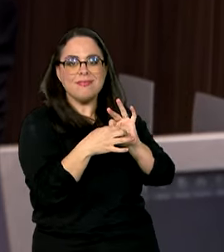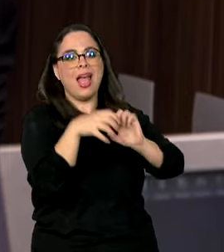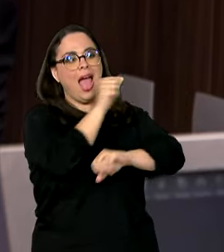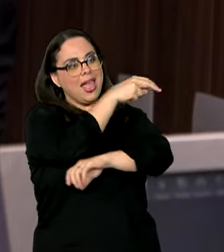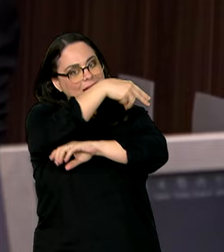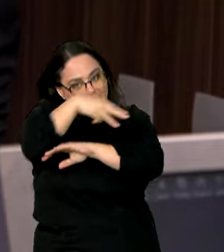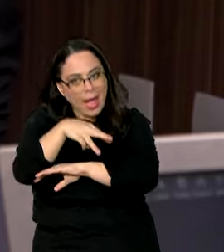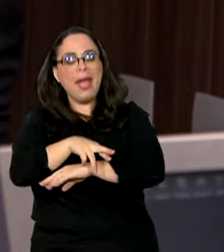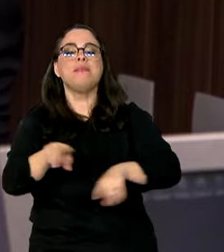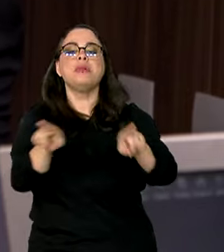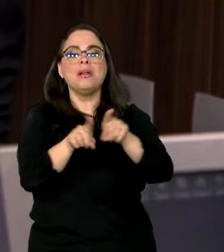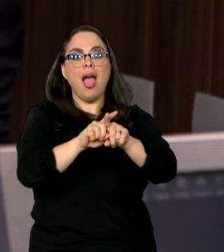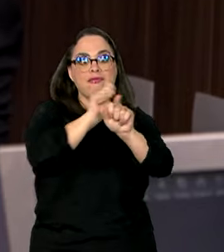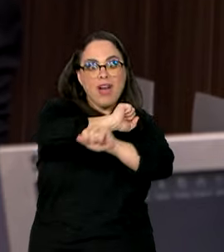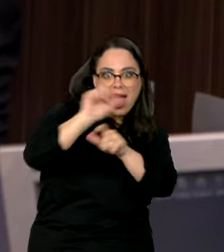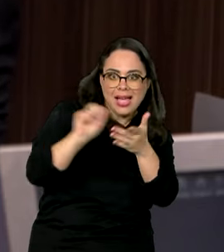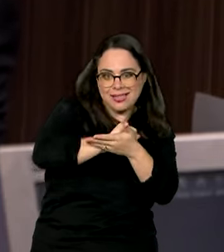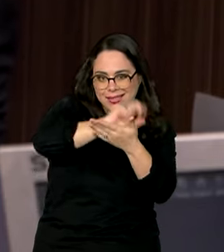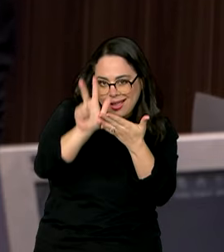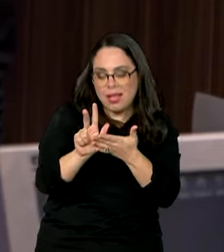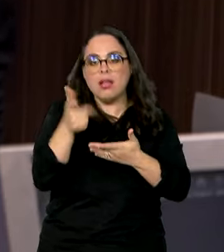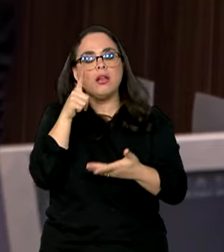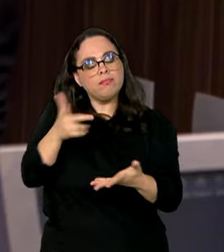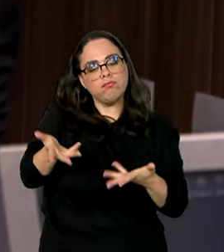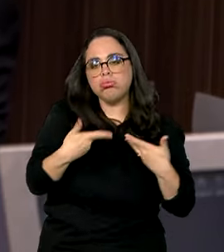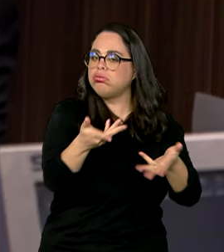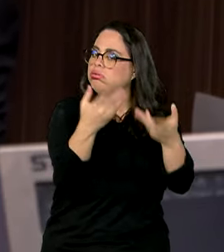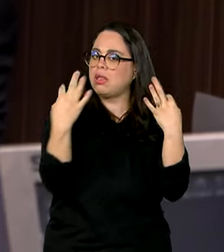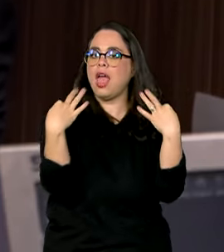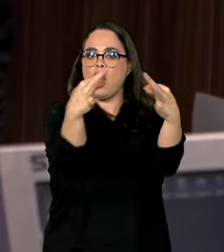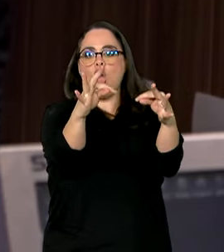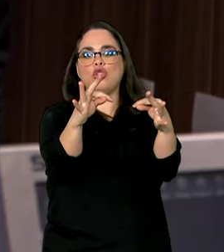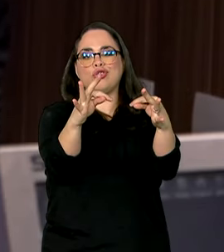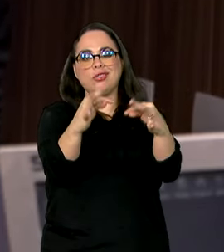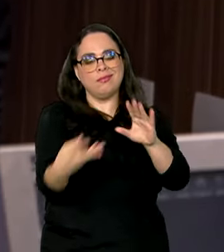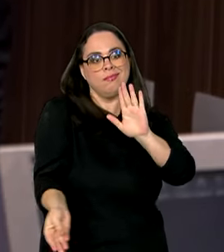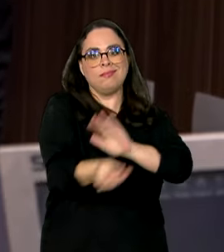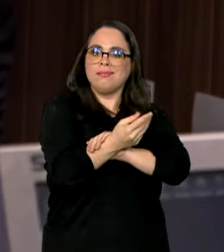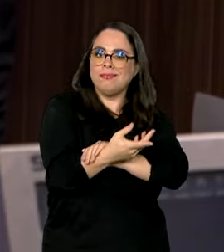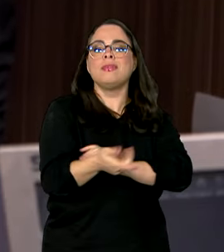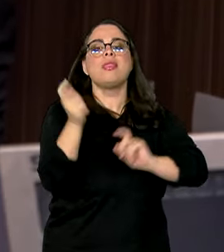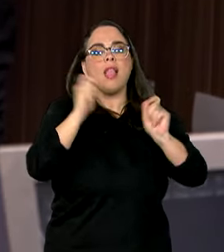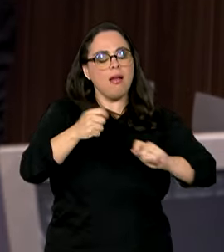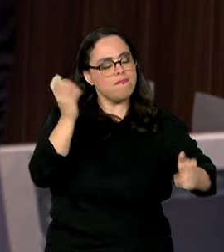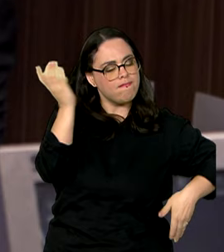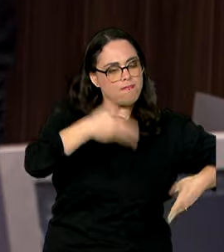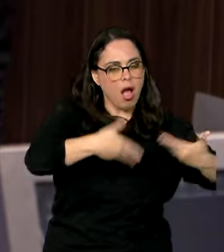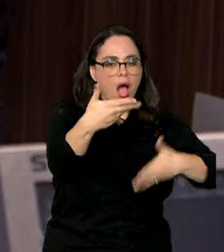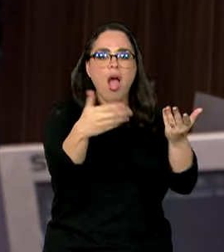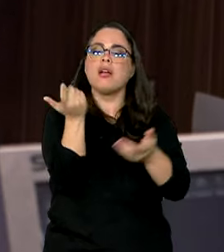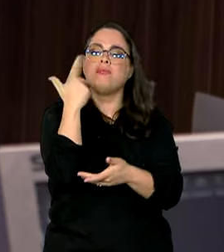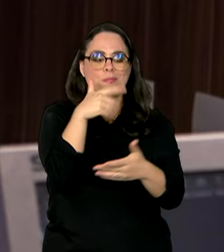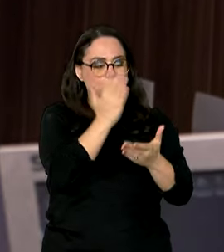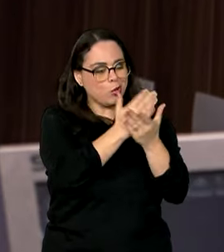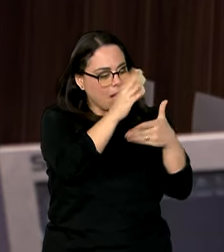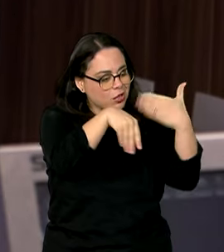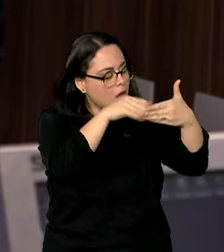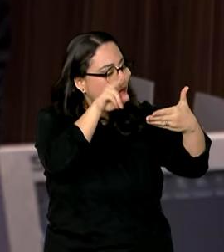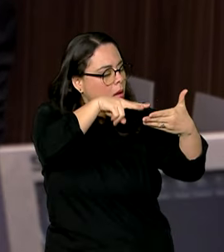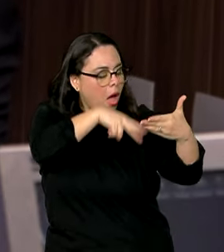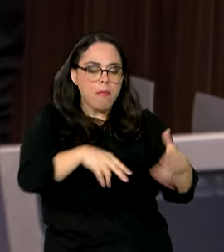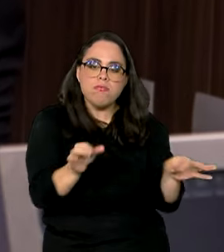ANM e a Anvisa, para que a gente possa modernizar as agências, acelerar a análise regulatória e, com isso, destravar